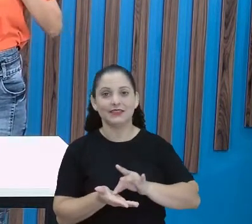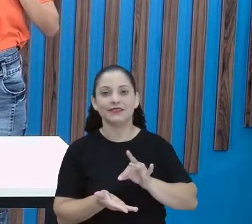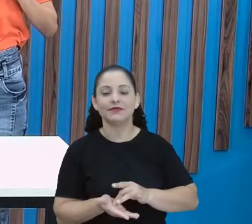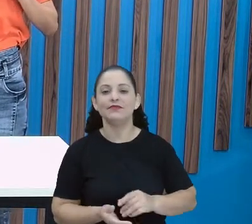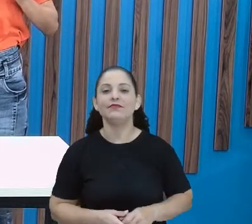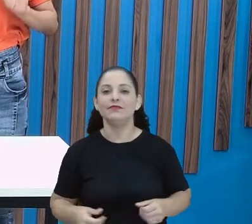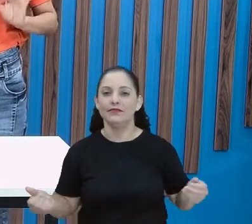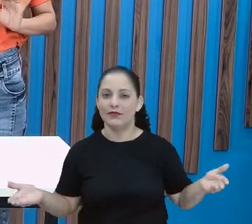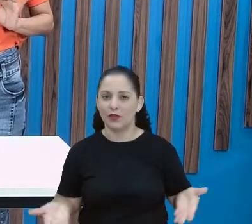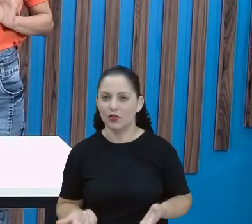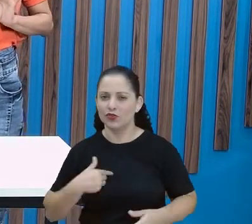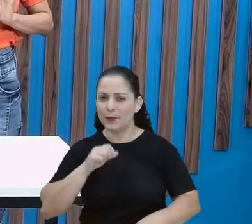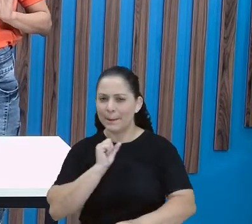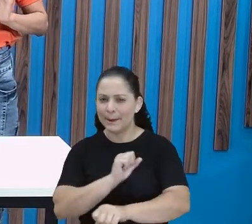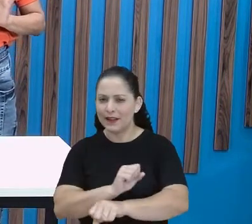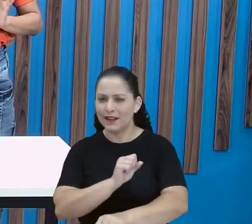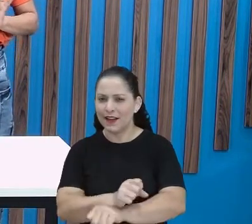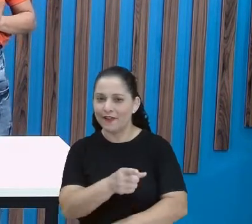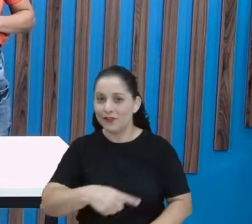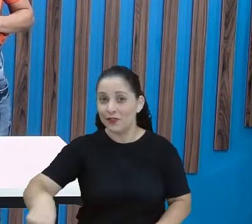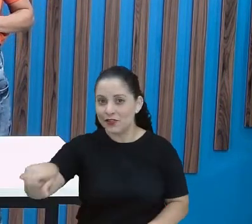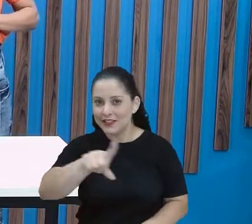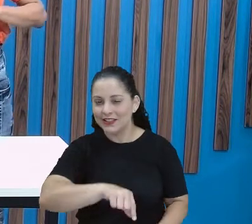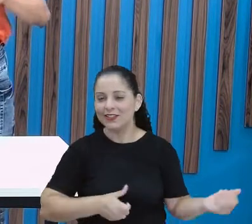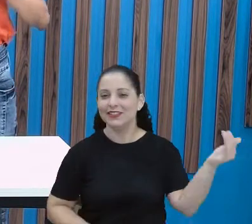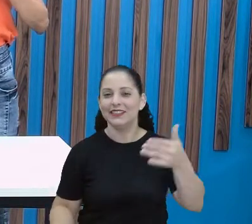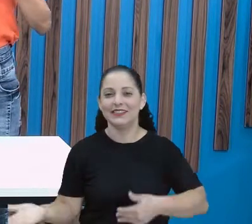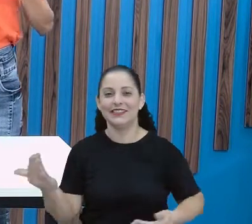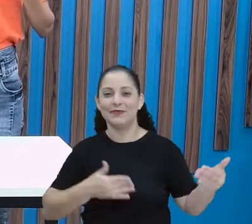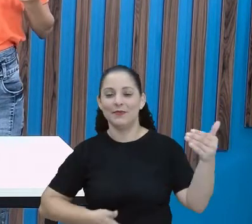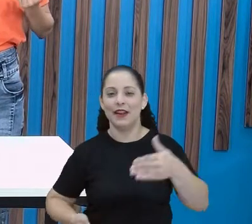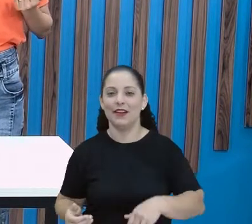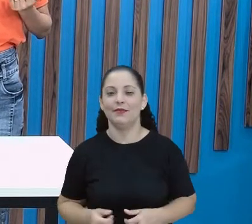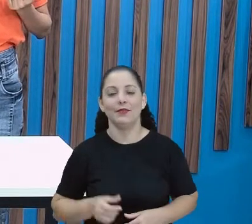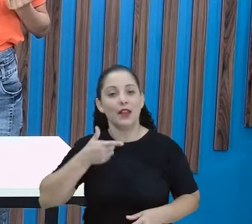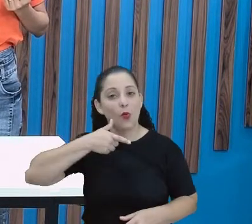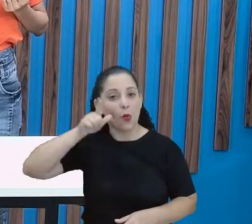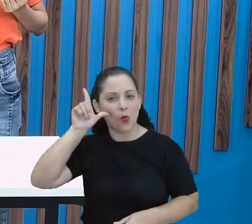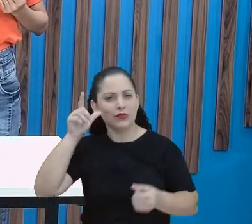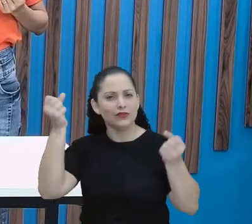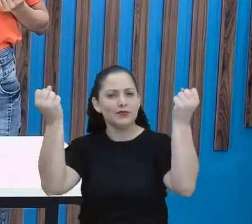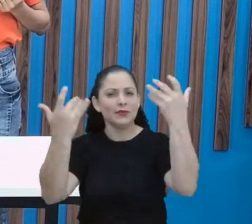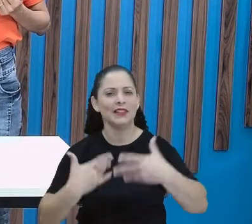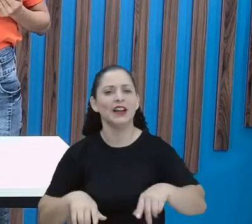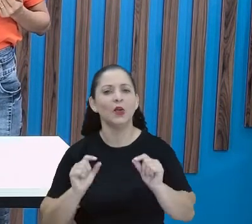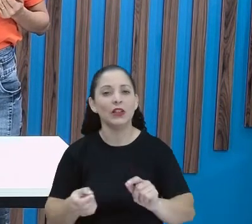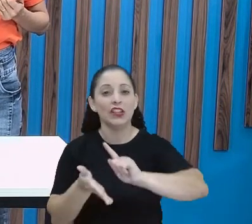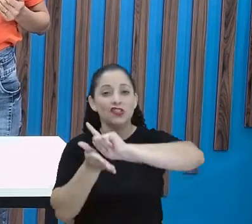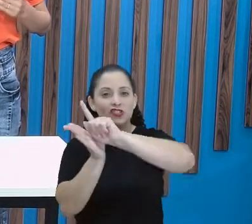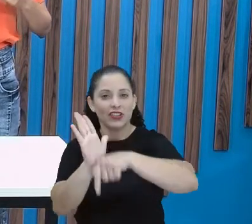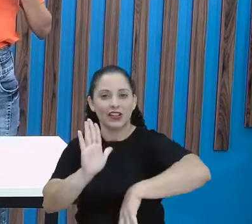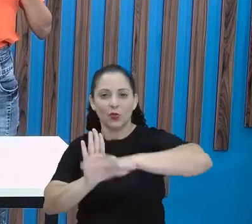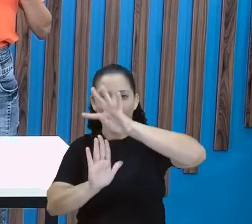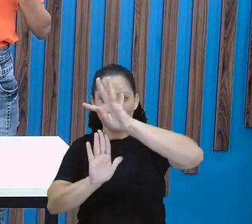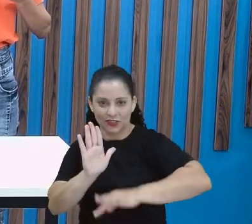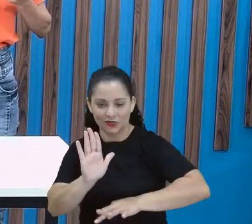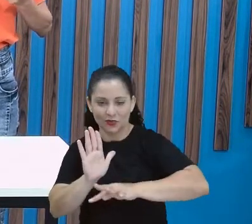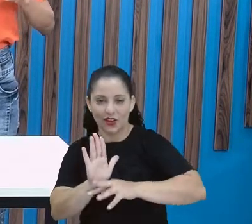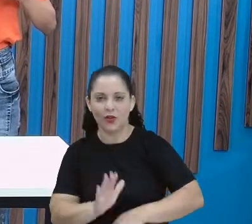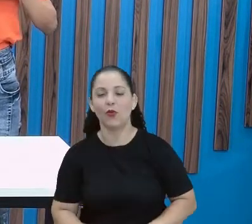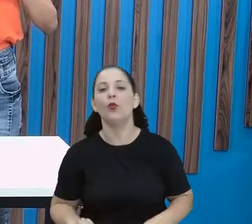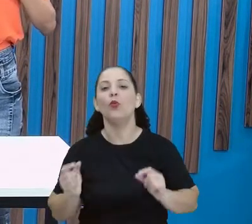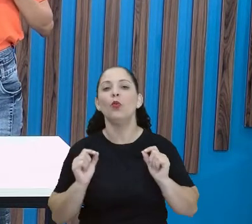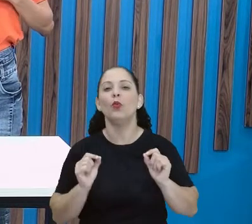e eu conto com a participação de todos vocês. Olha, ontem a gente falou sobre o gênero textual legenda